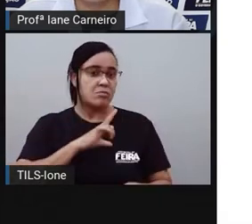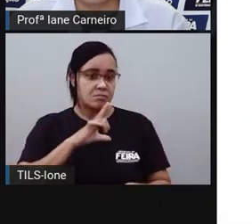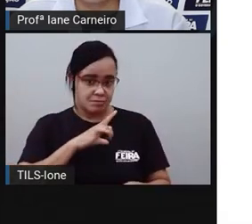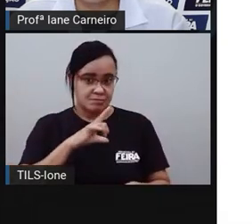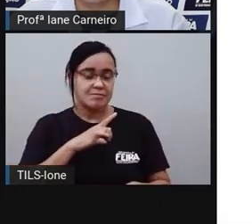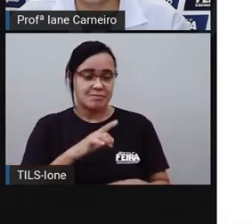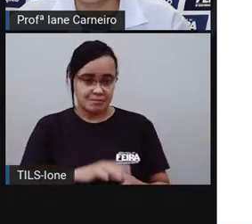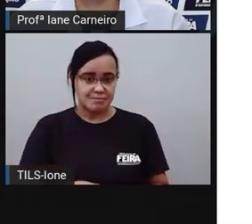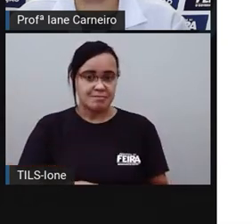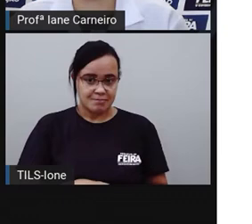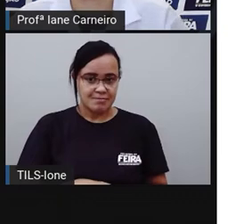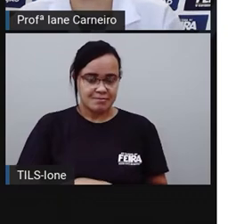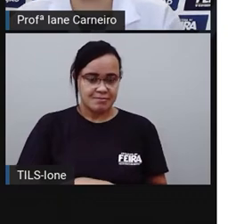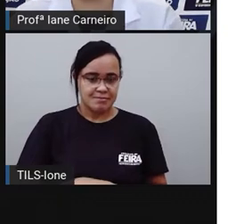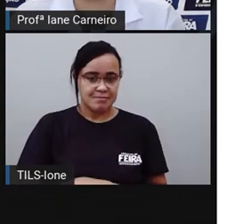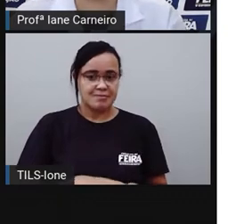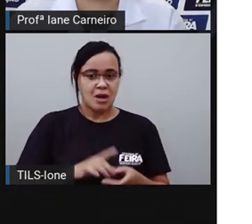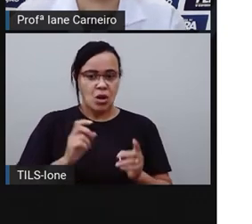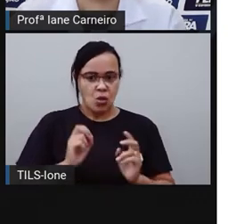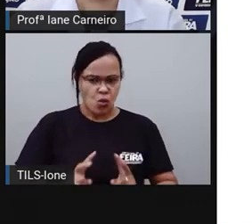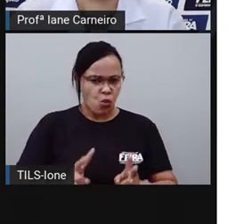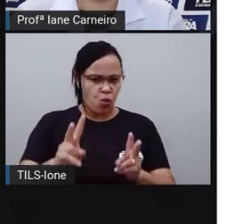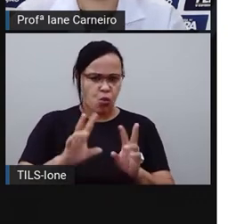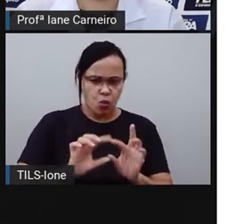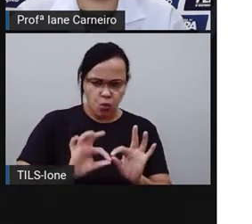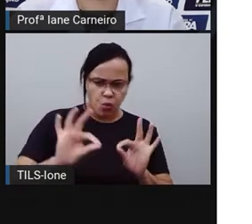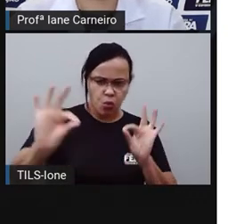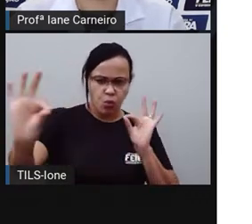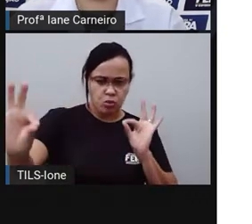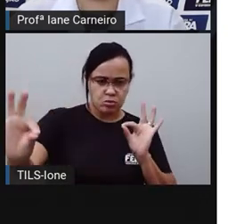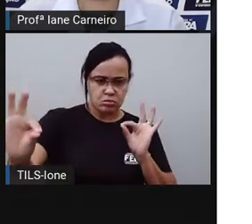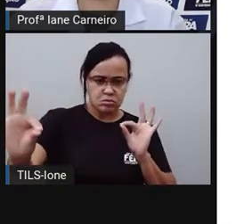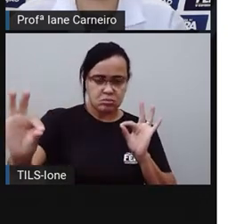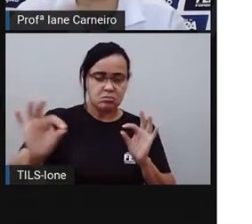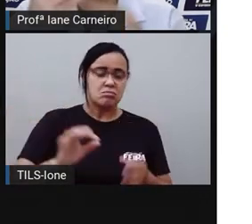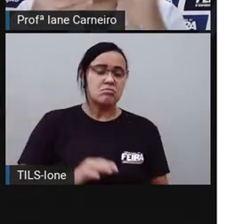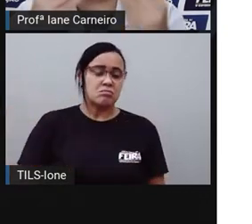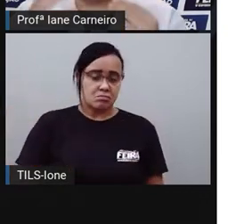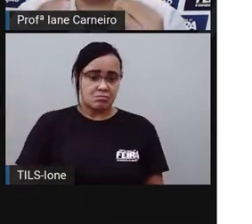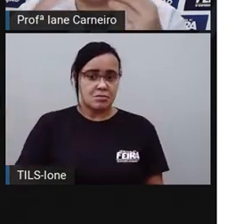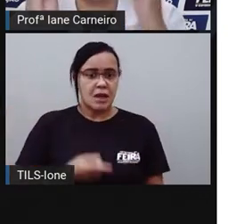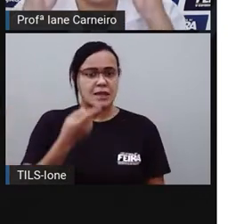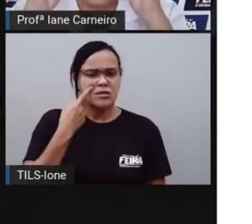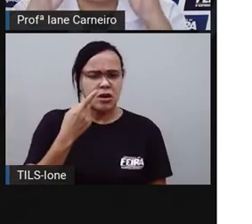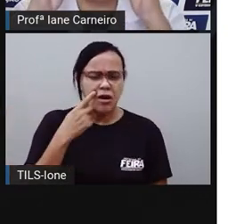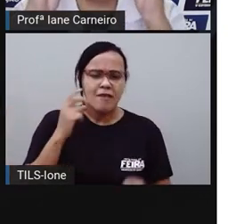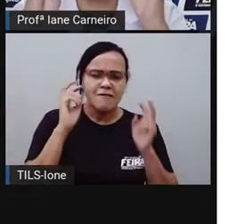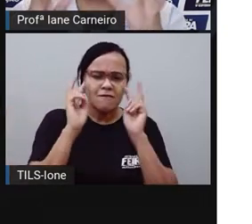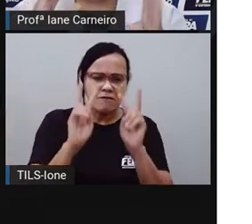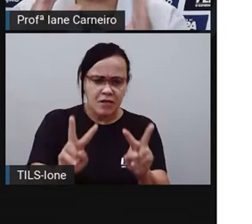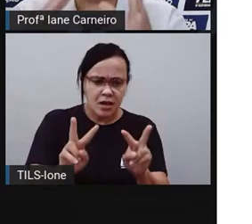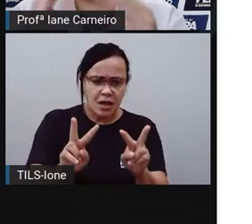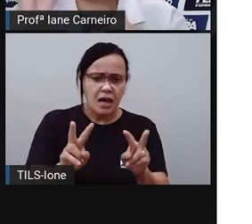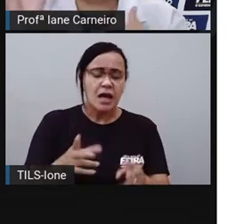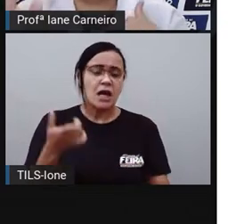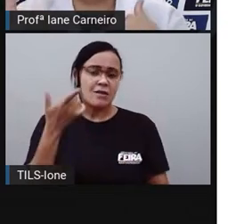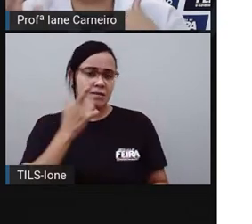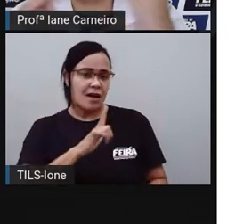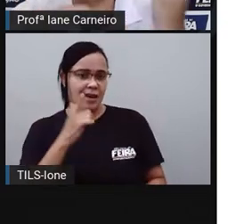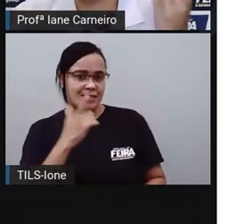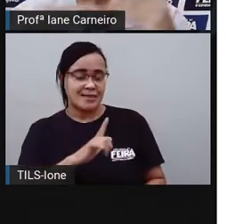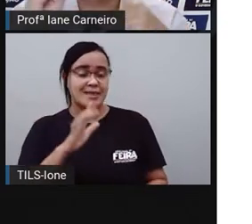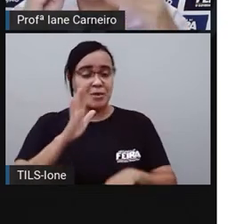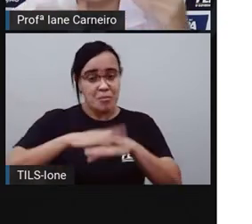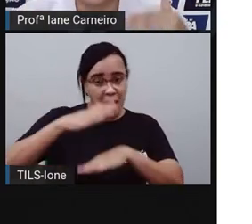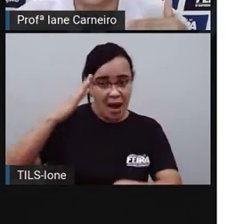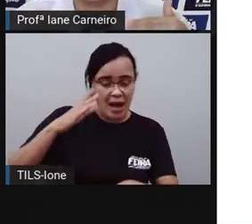Essa quantidadezinha é maior que o número 1. Então, visualmente, a gente consegue ver qual é o maior,